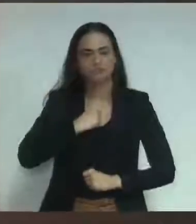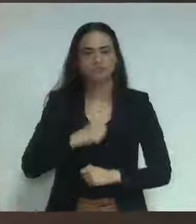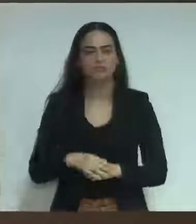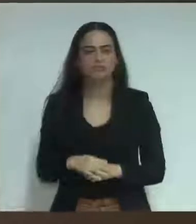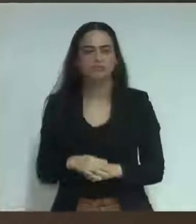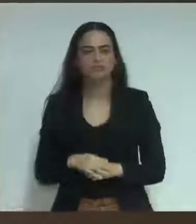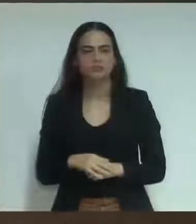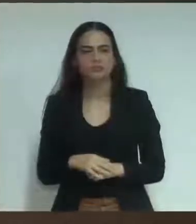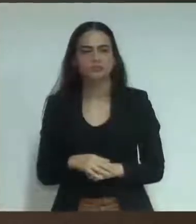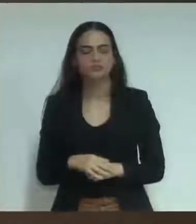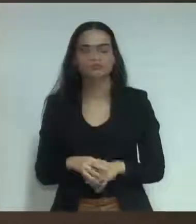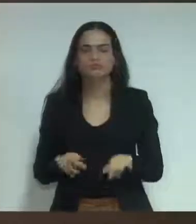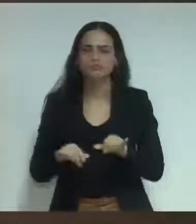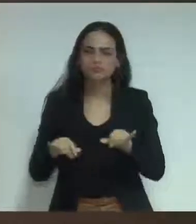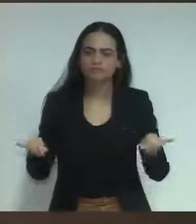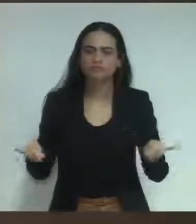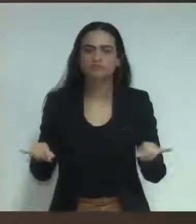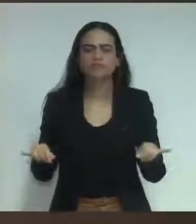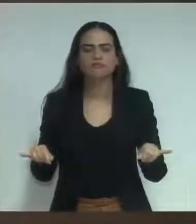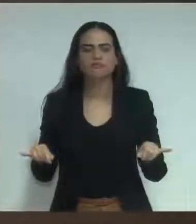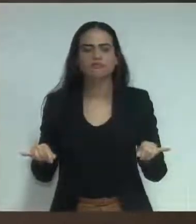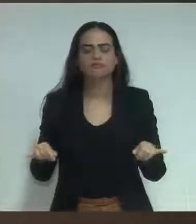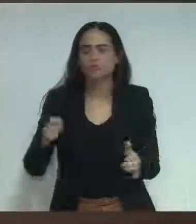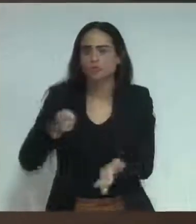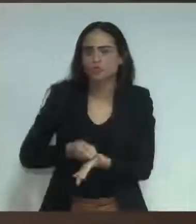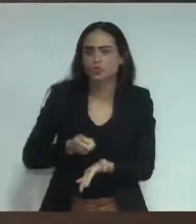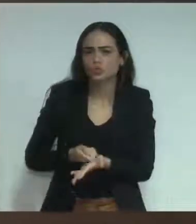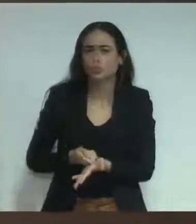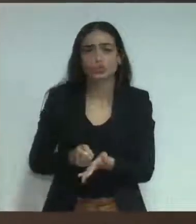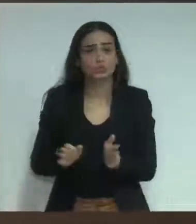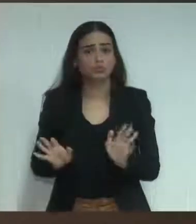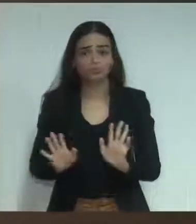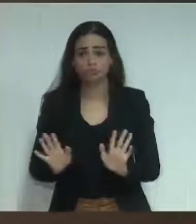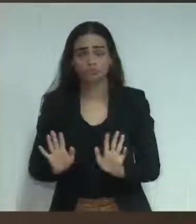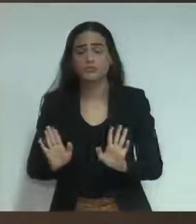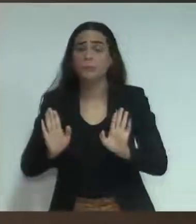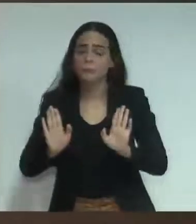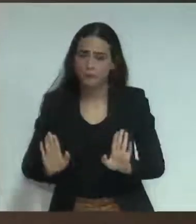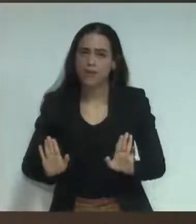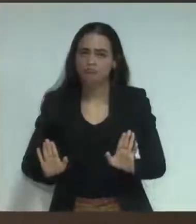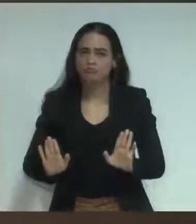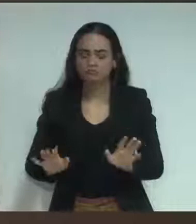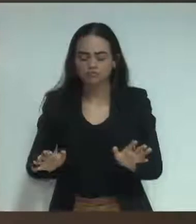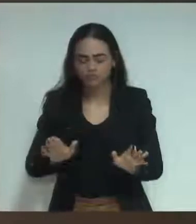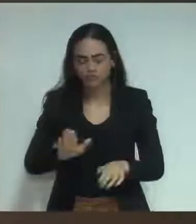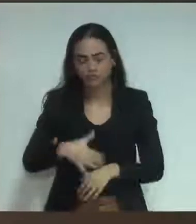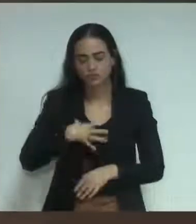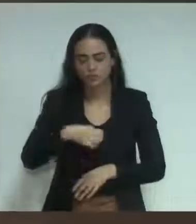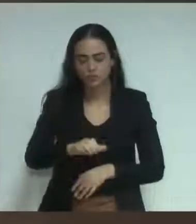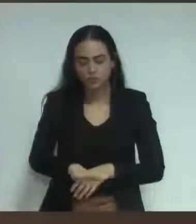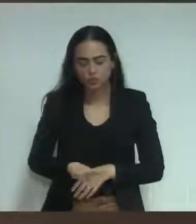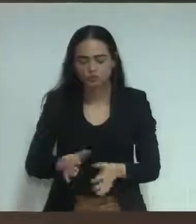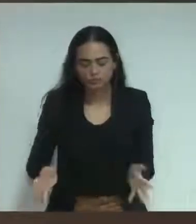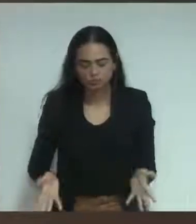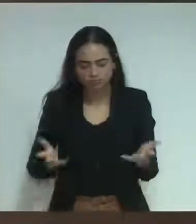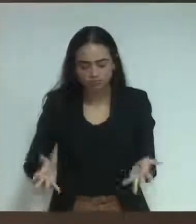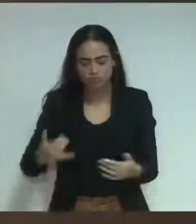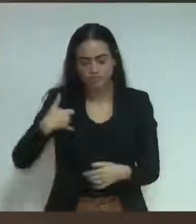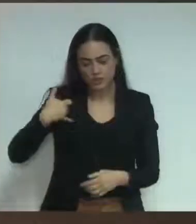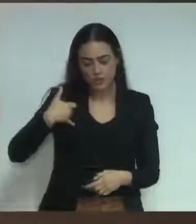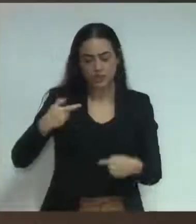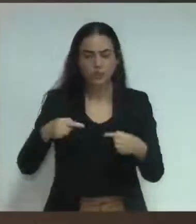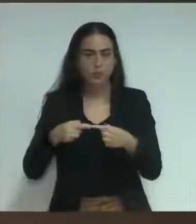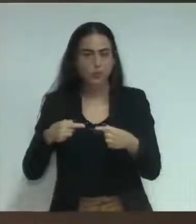induzir ou obrigar, mas assim, estimular o meu filho, quando estiver na idade adequada,